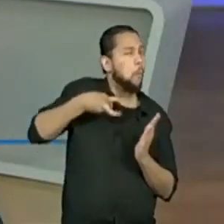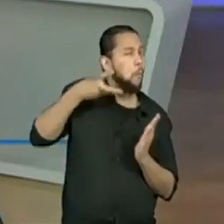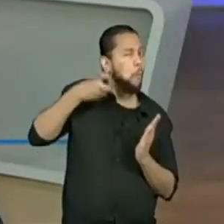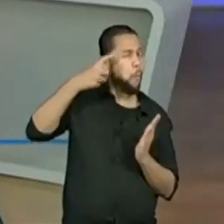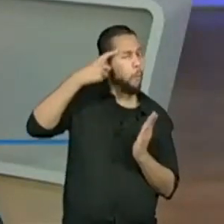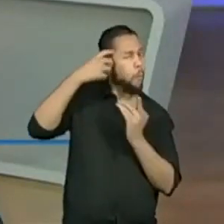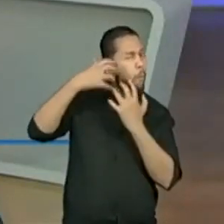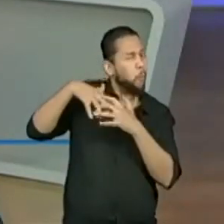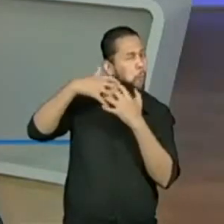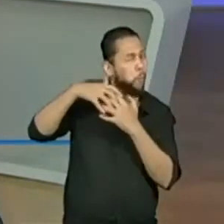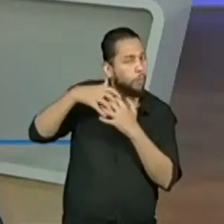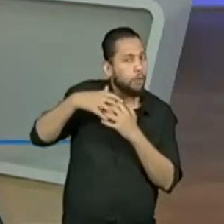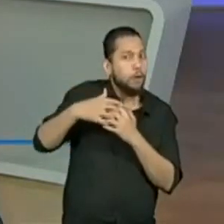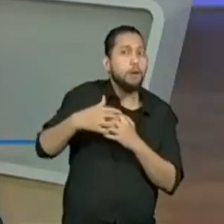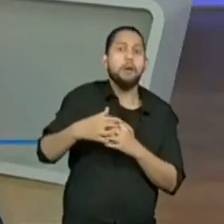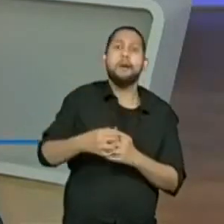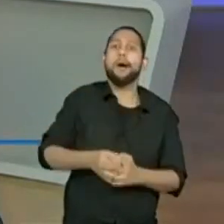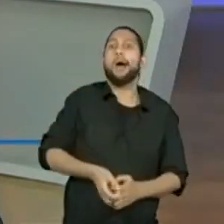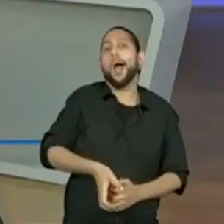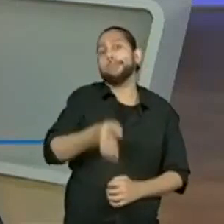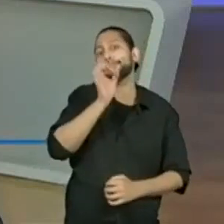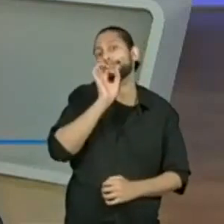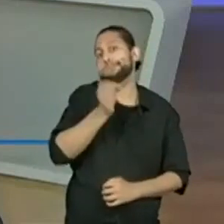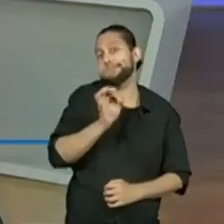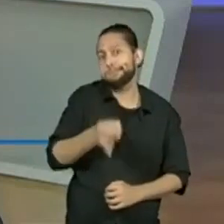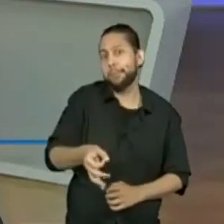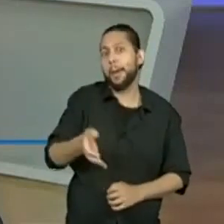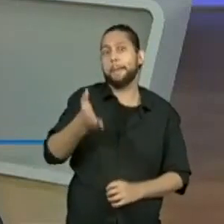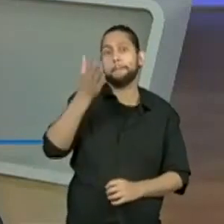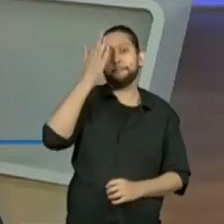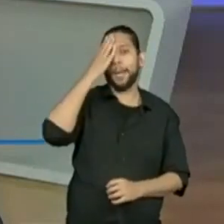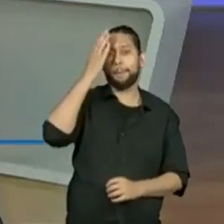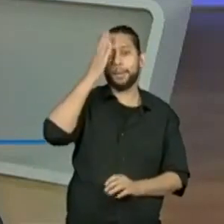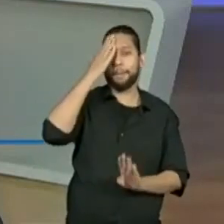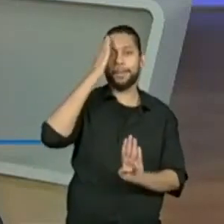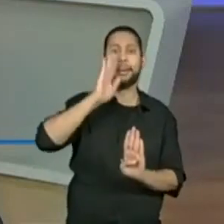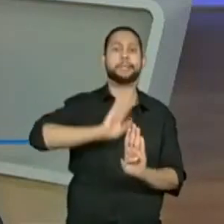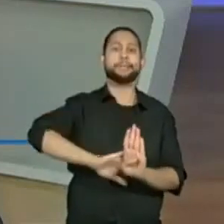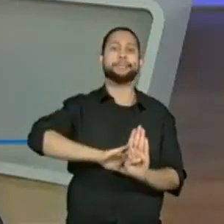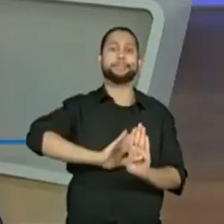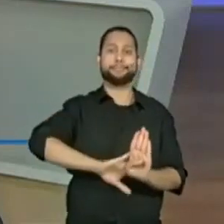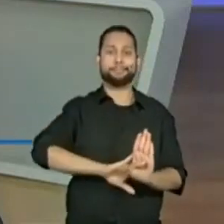algumas informações que vem ali carregada na compreensão do poema.